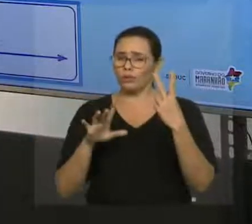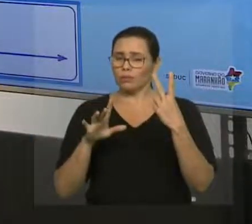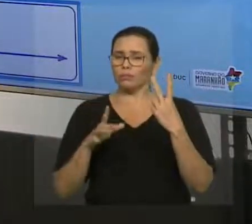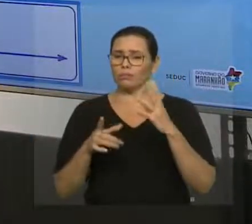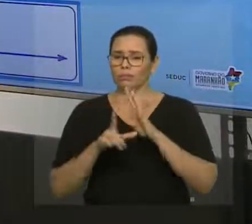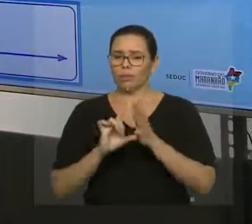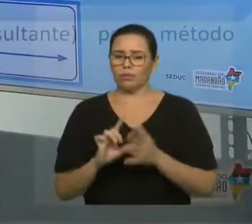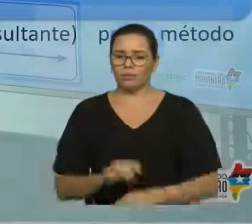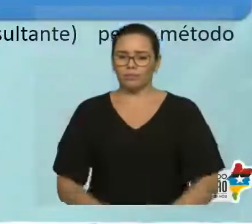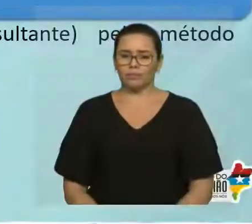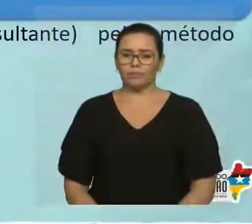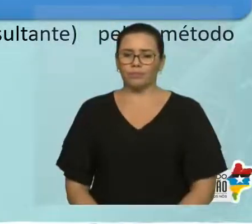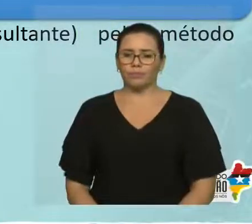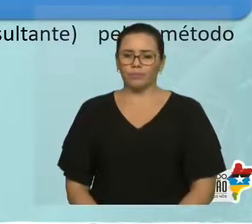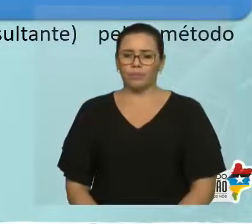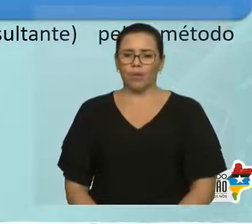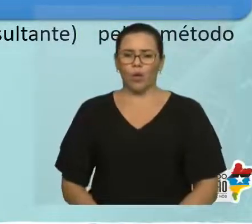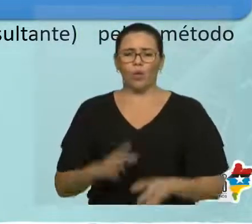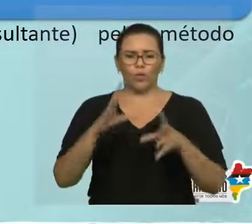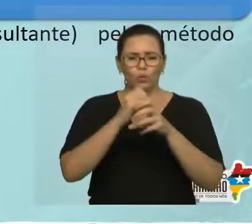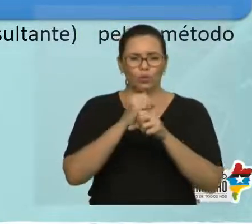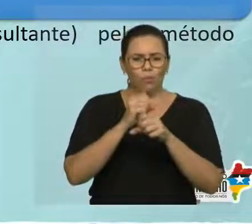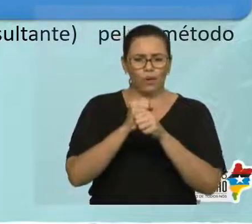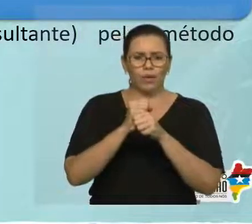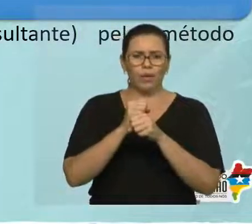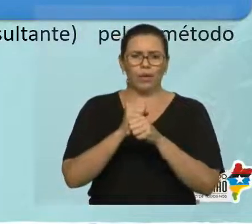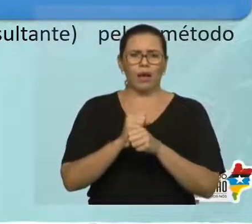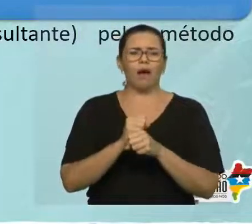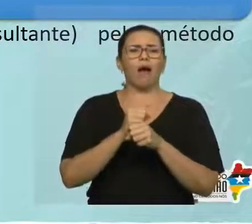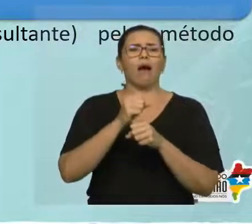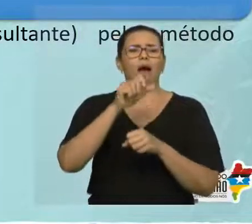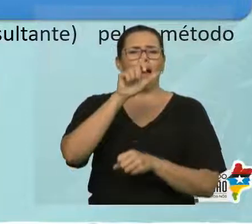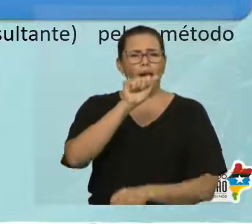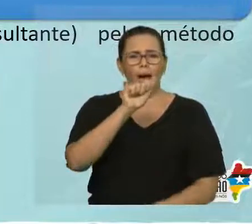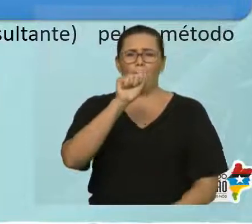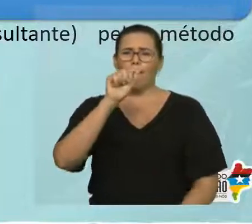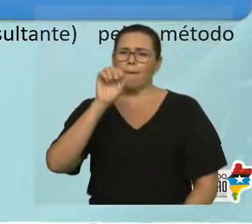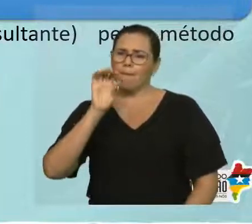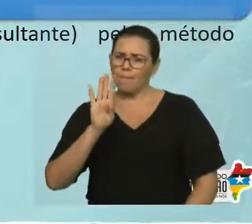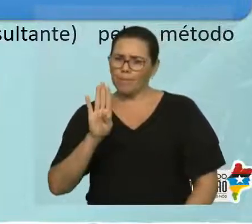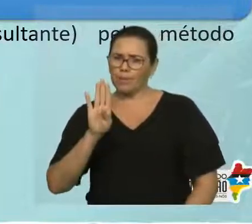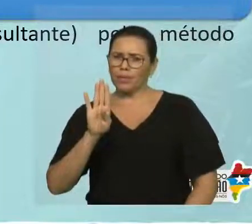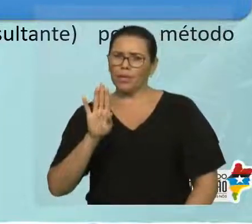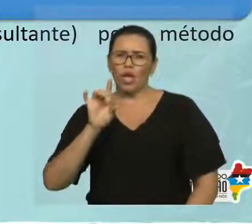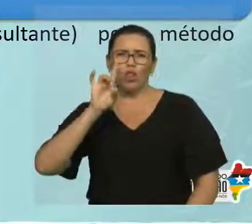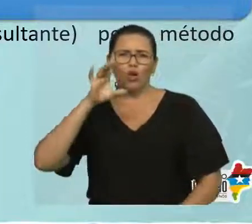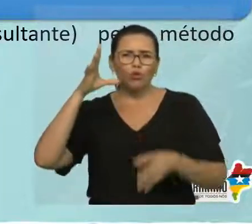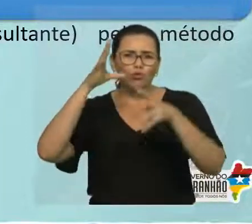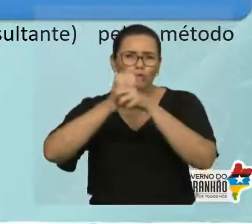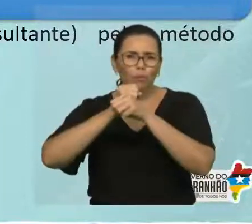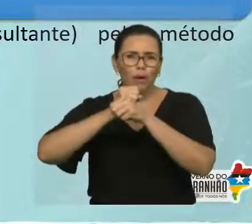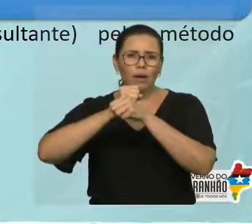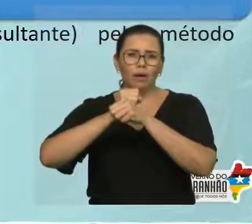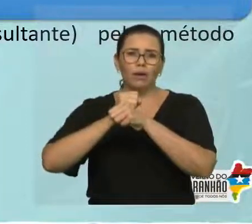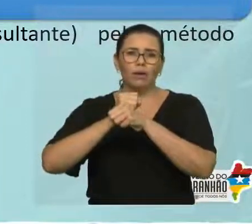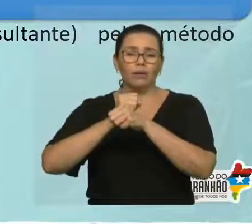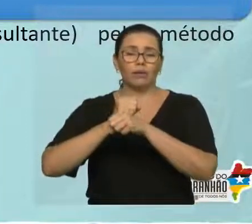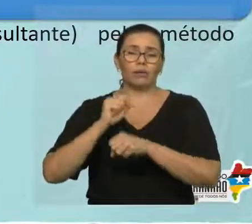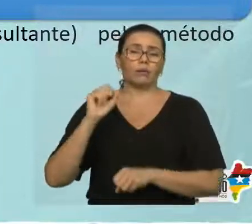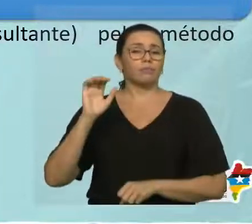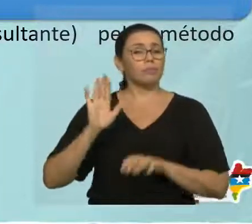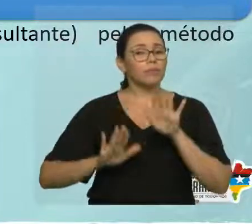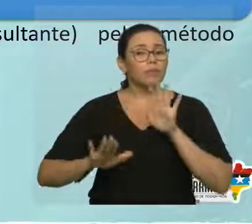resultante pelo método do paralelogramo. Então, eu quero somar esses dois. Eu quero fazer a soma de A mais B. Você já sabe que não é uma soma simples, né? É só eu somar. Geralmente,